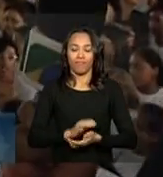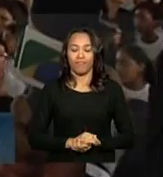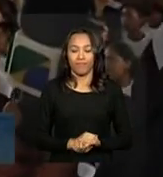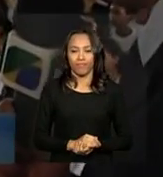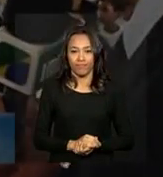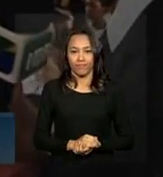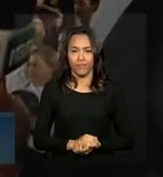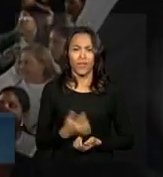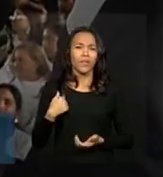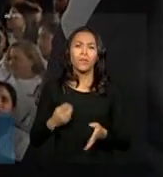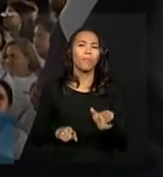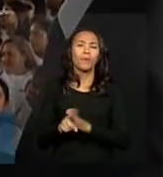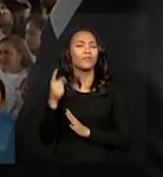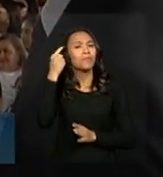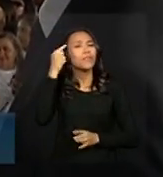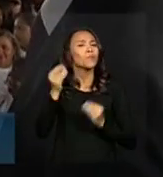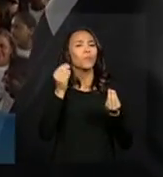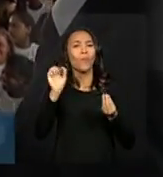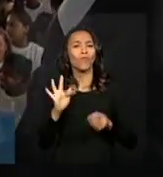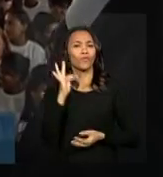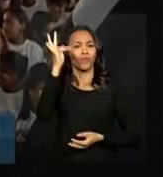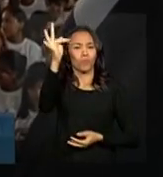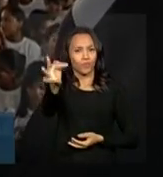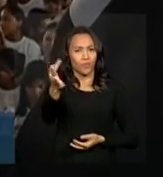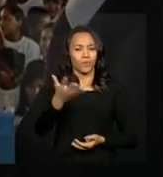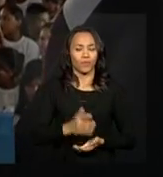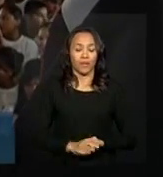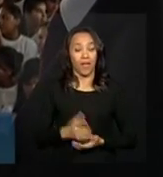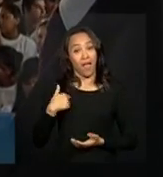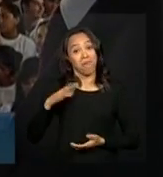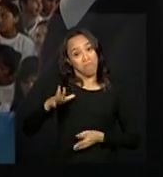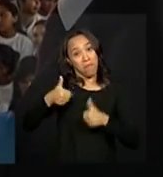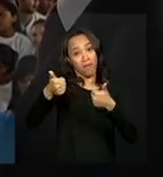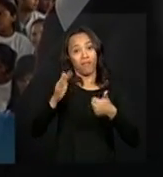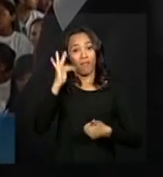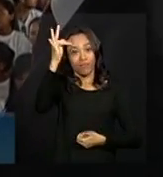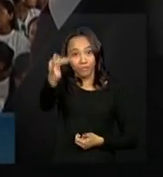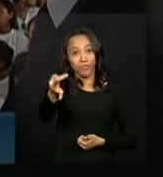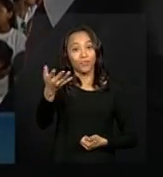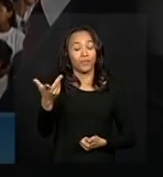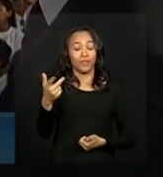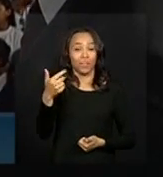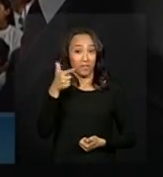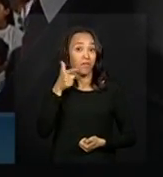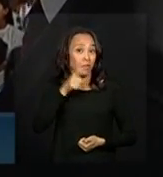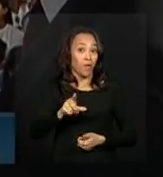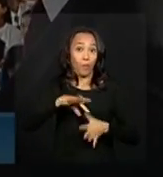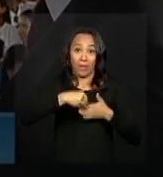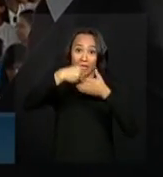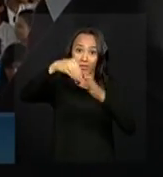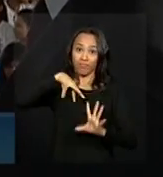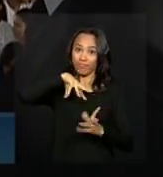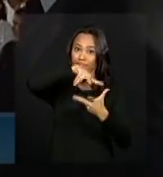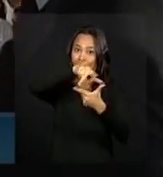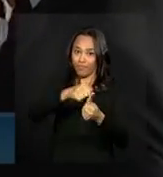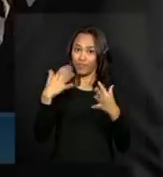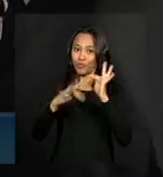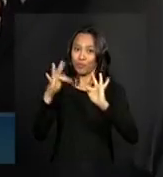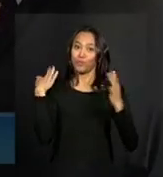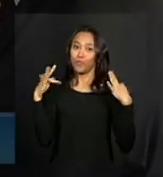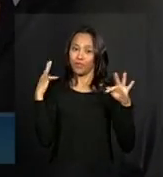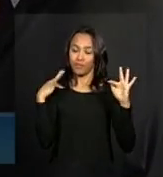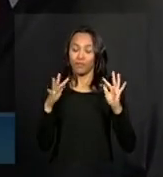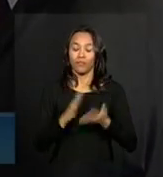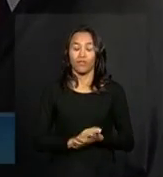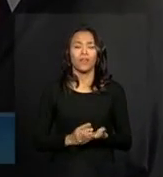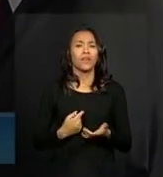Quais são as perspectivas para o futuro? Quem sabe as melhores, né? Quem sabe até uma guia internacional. Você me disse